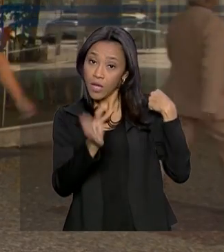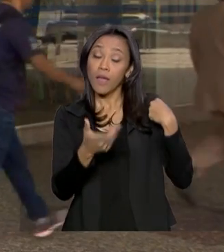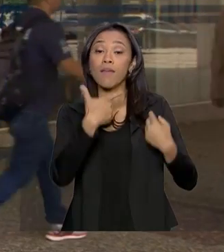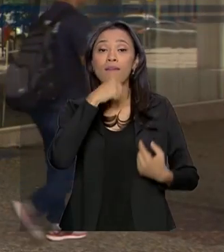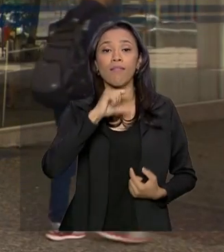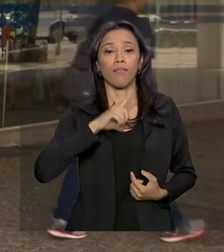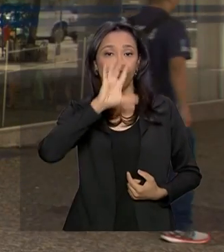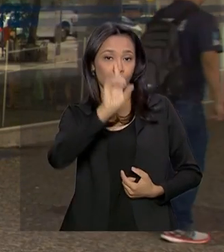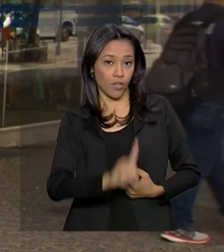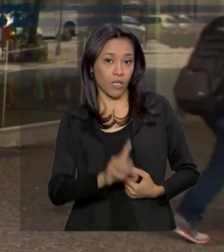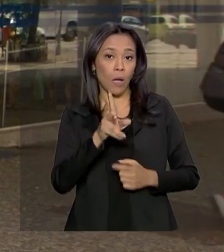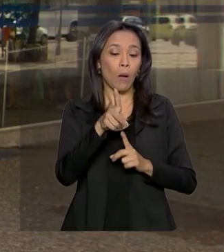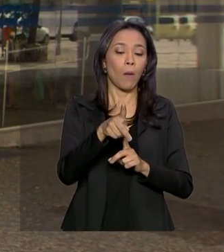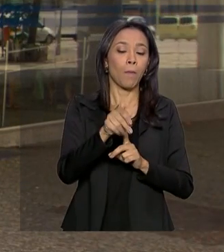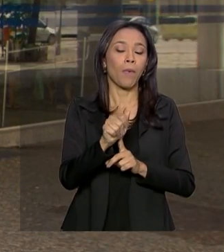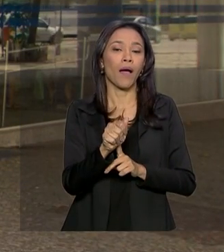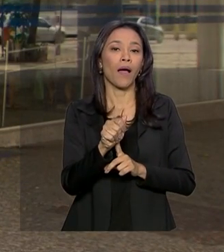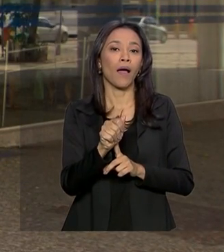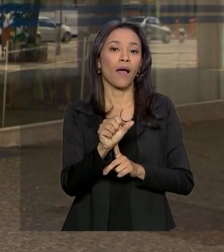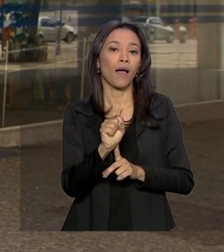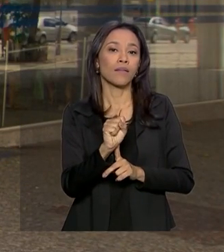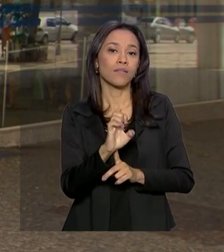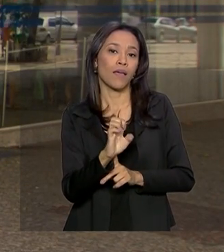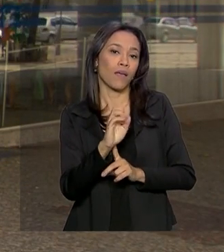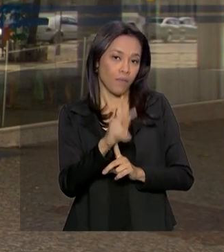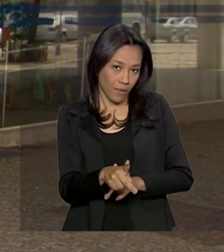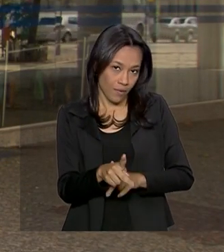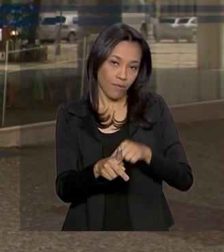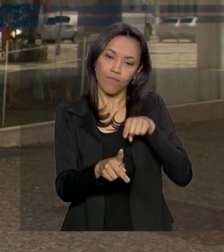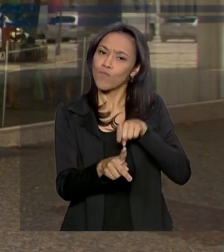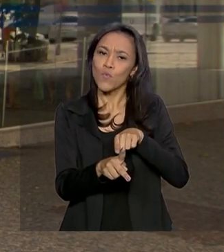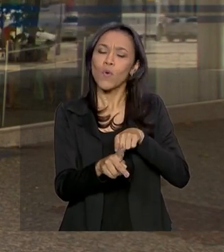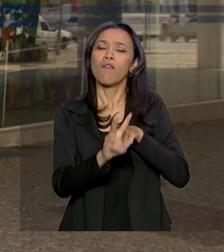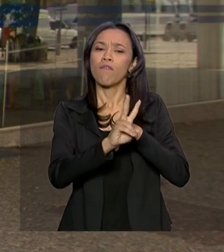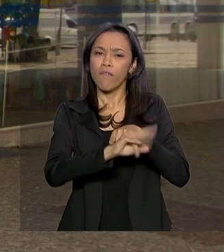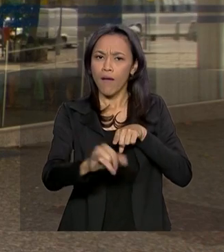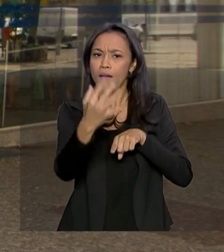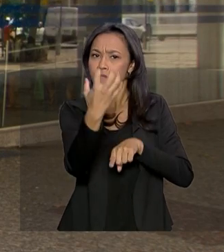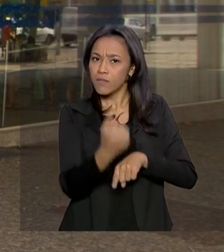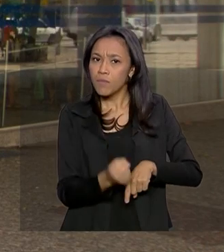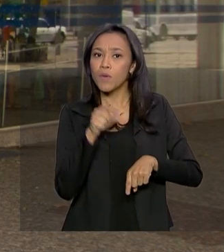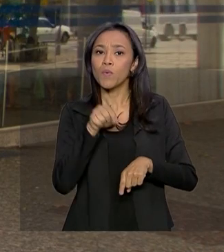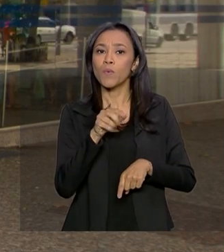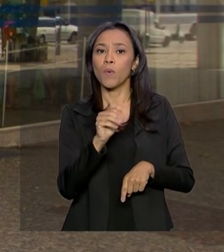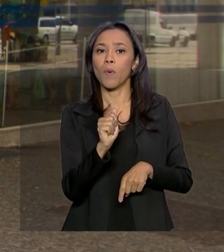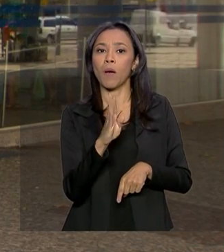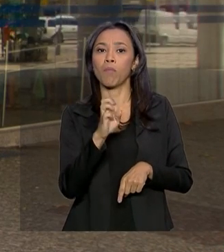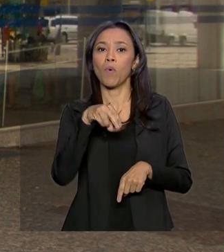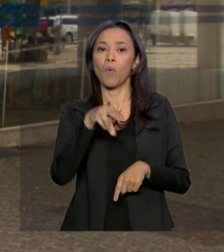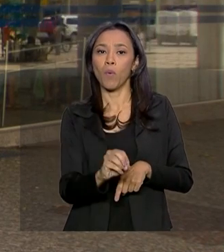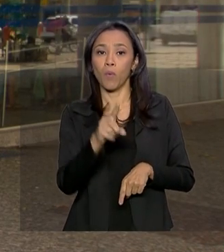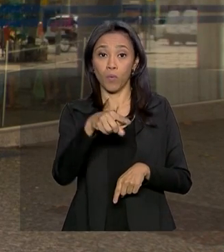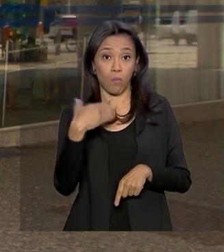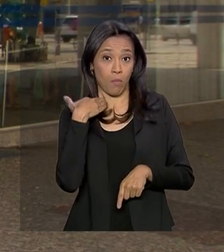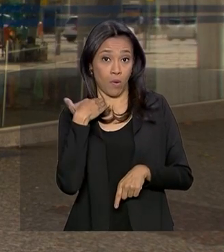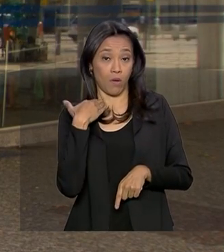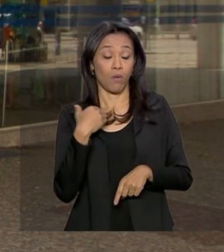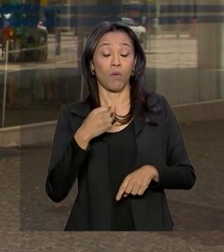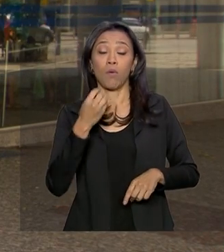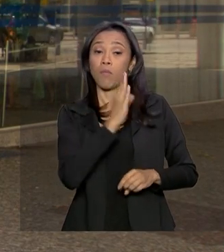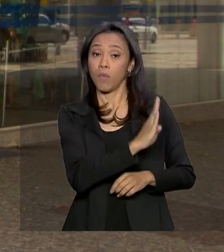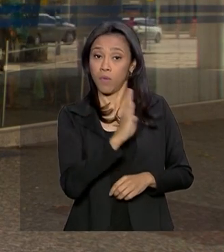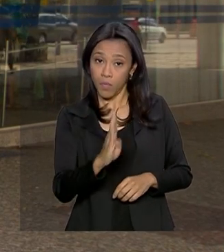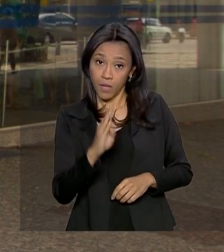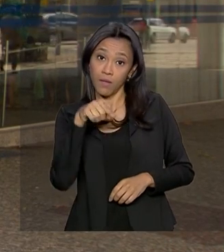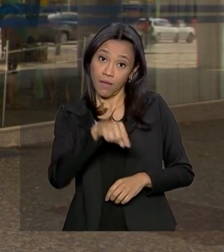ao PASEP, o Programa de Formação do Patrimônio do Servidor Público, vão receber o abono pelo Banco do Brasil. No caso do PASEP,